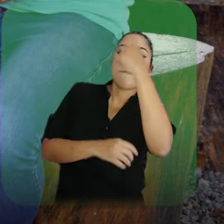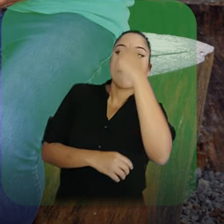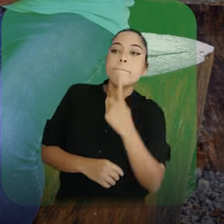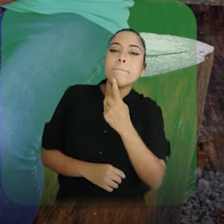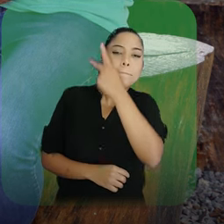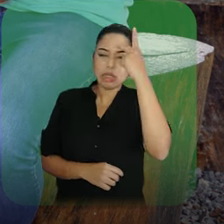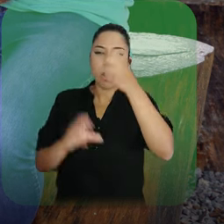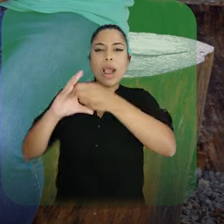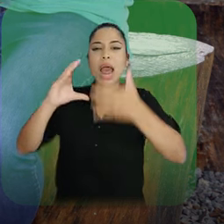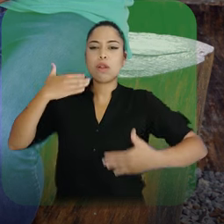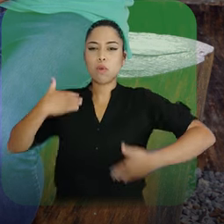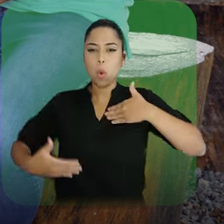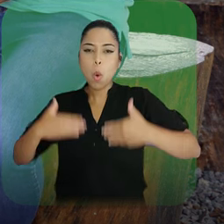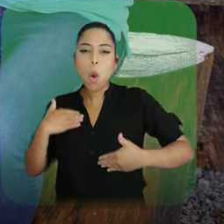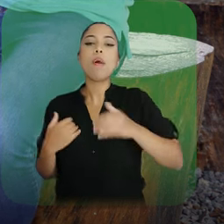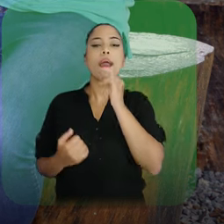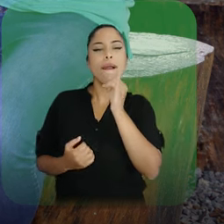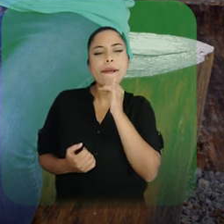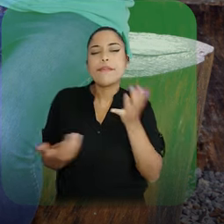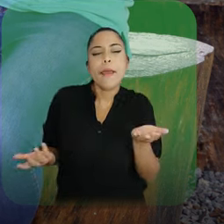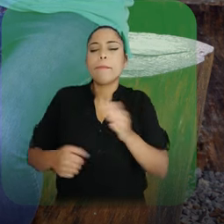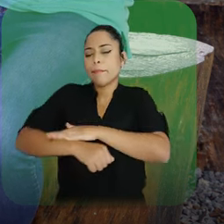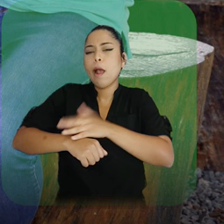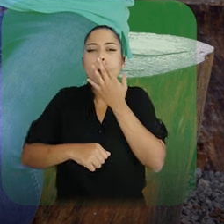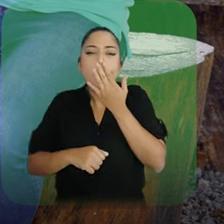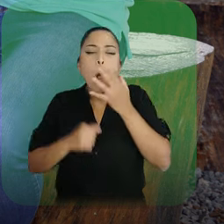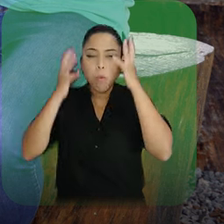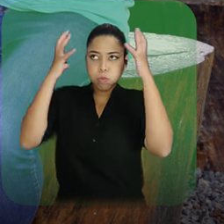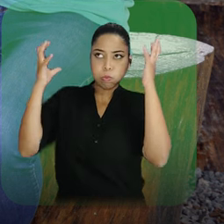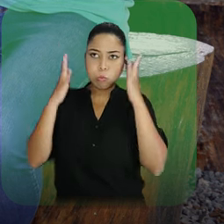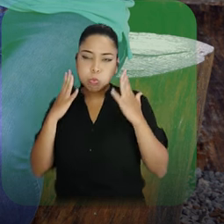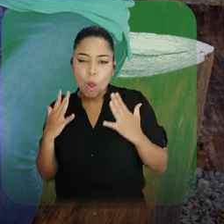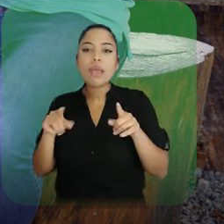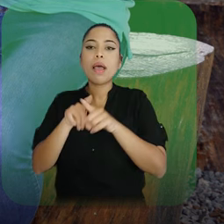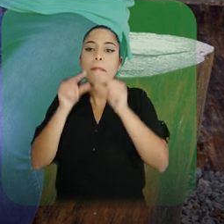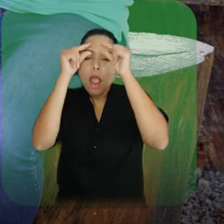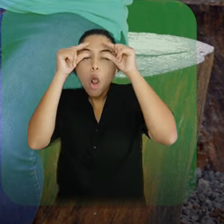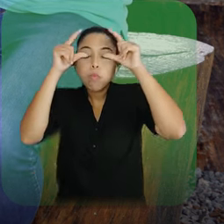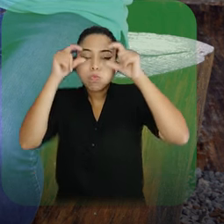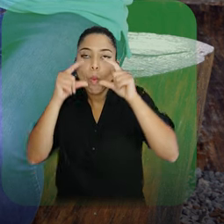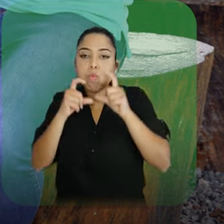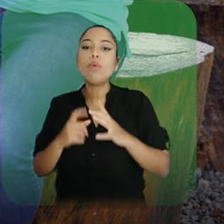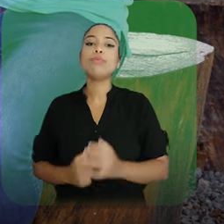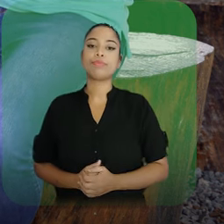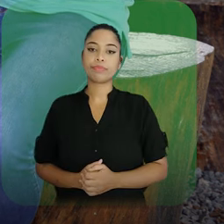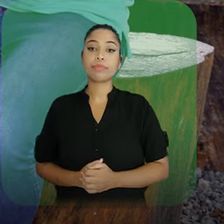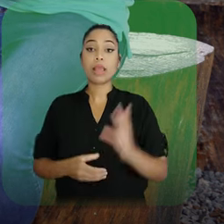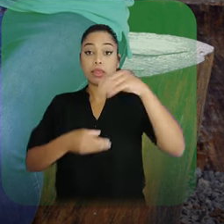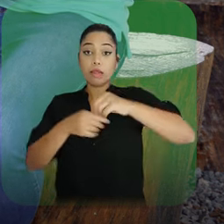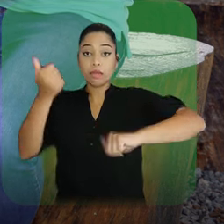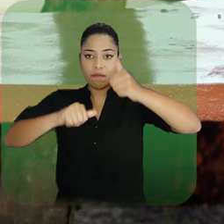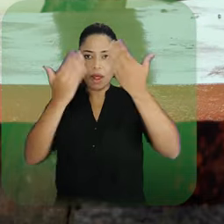o fenótipo da pessoa, ou seja, as características físicas, como cor da pele, textura do cabelo e